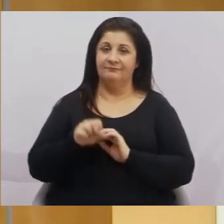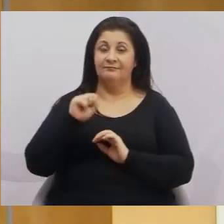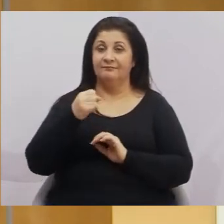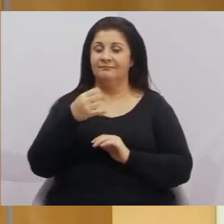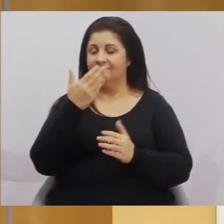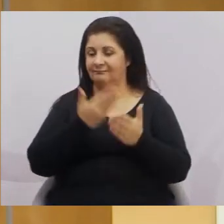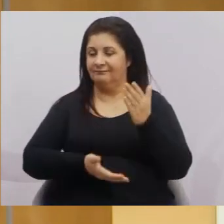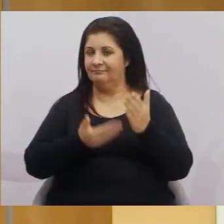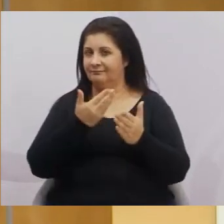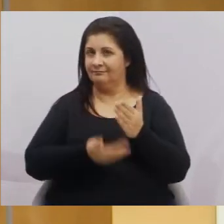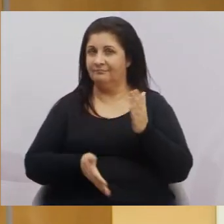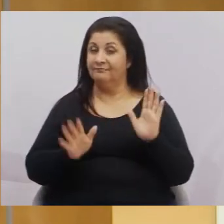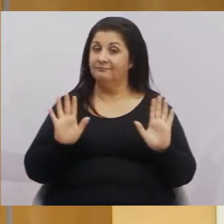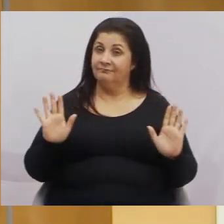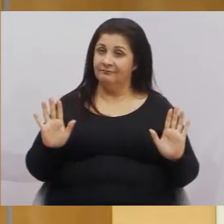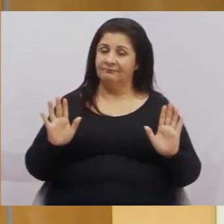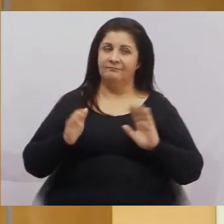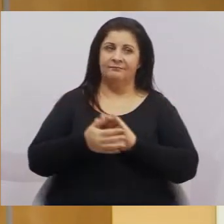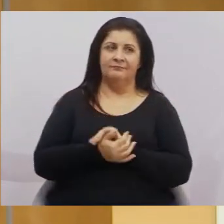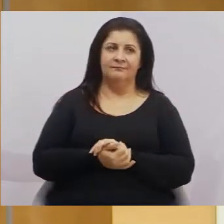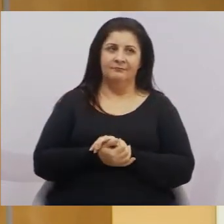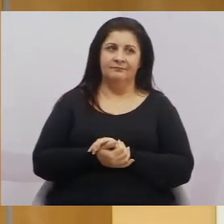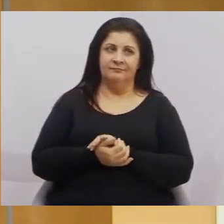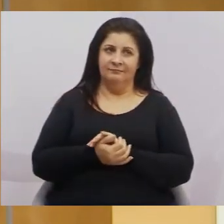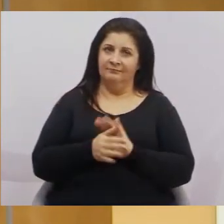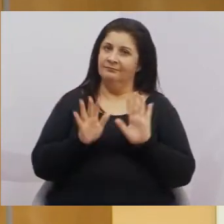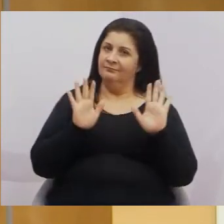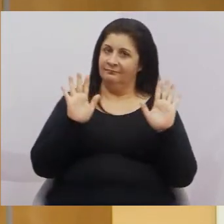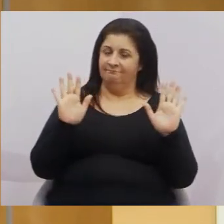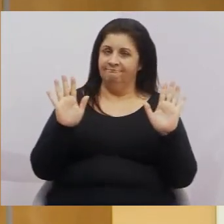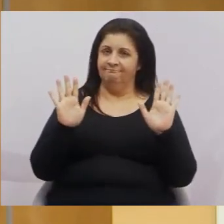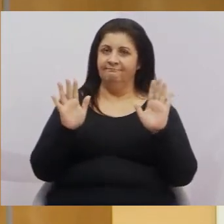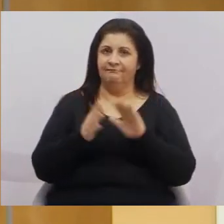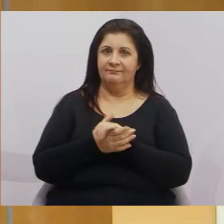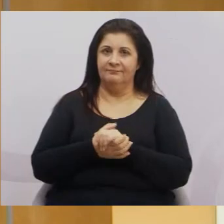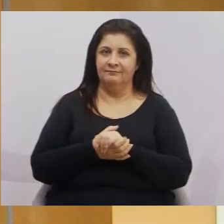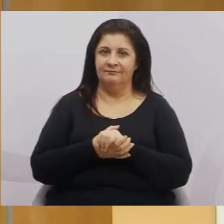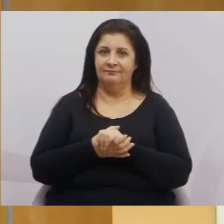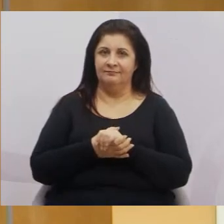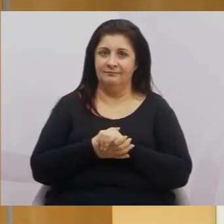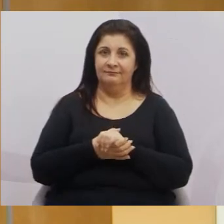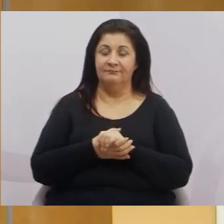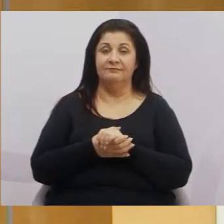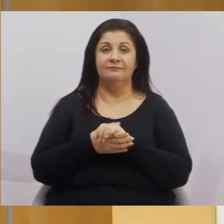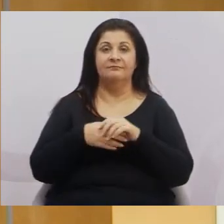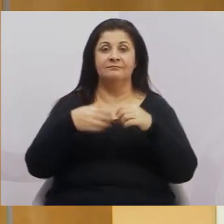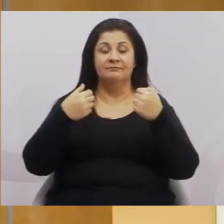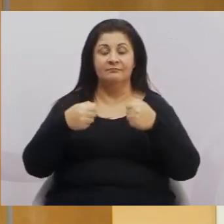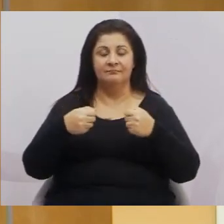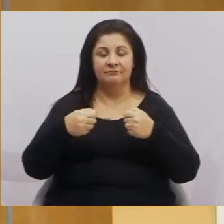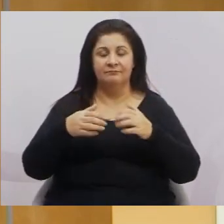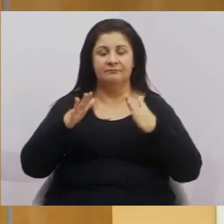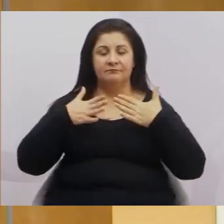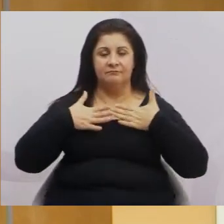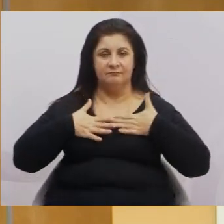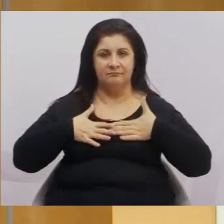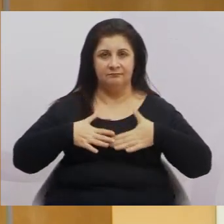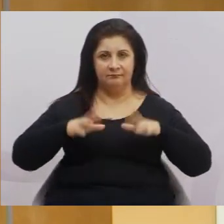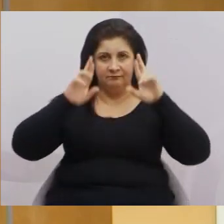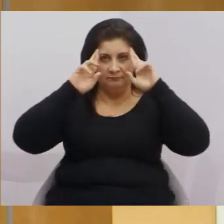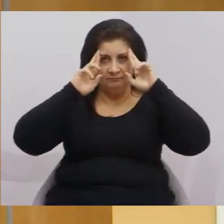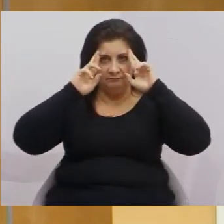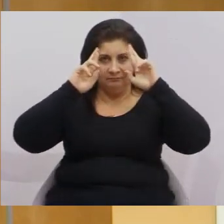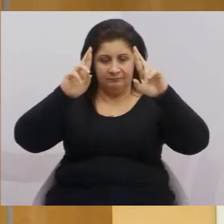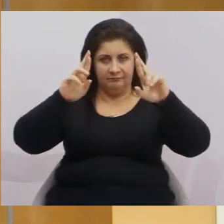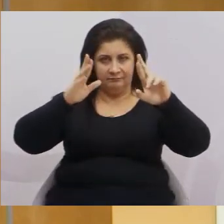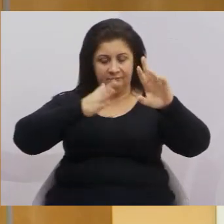piora. A coisa piora. Então, gente, vamos andar na linha. respeite